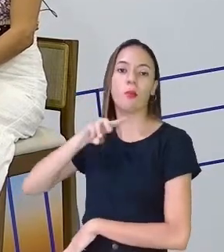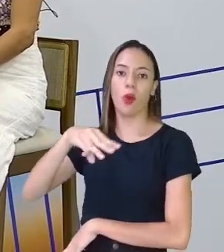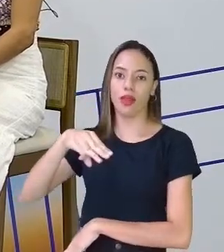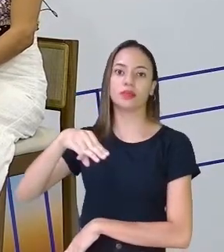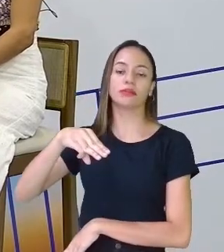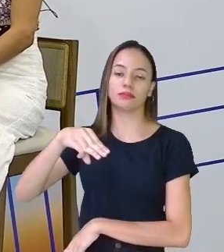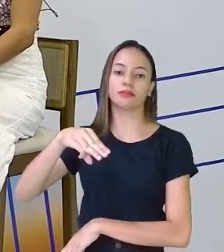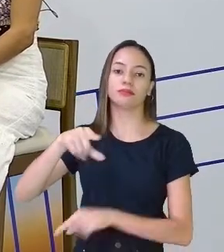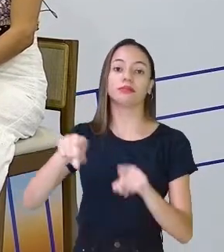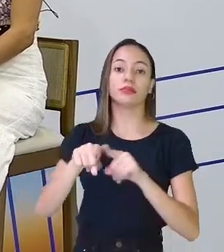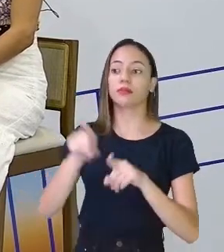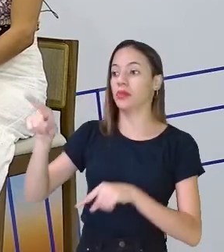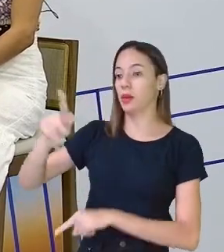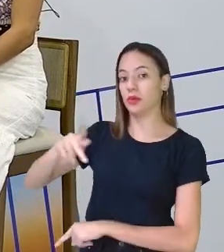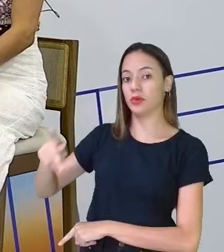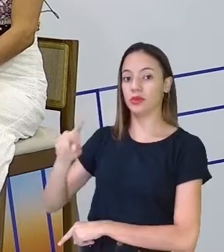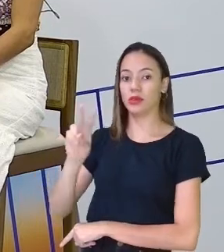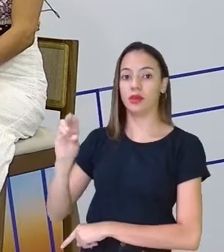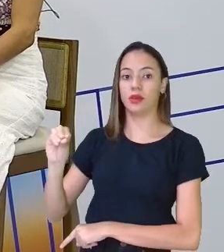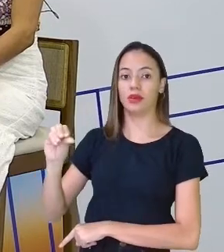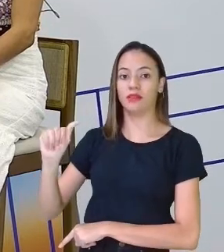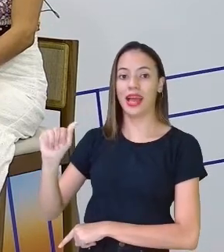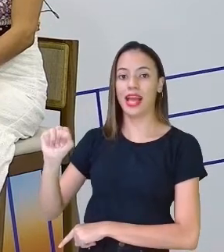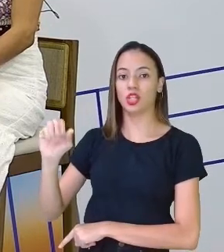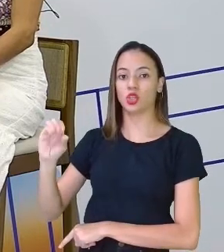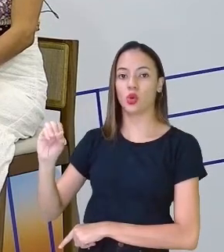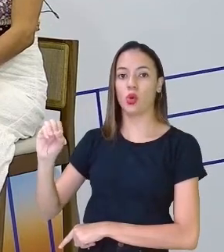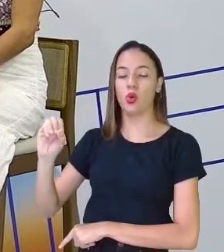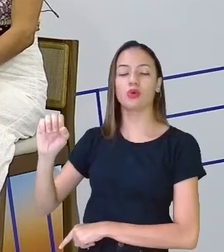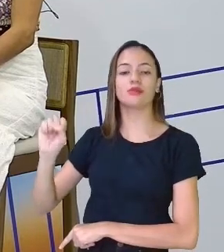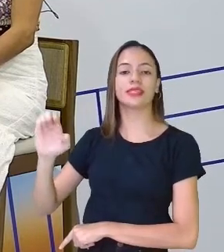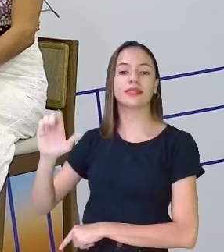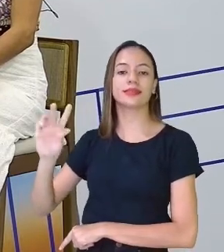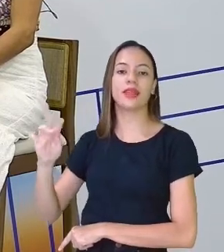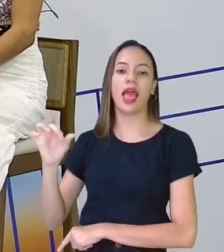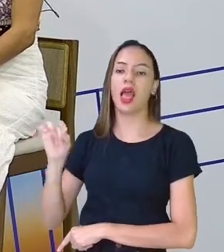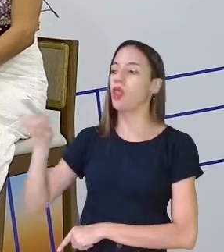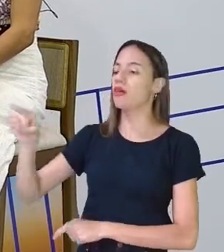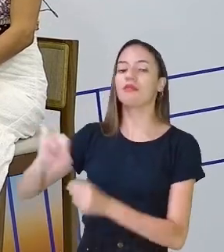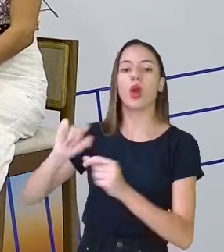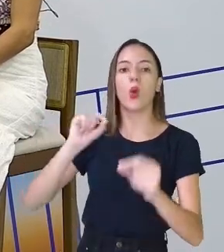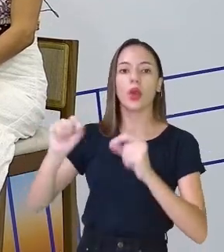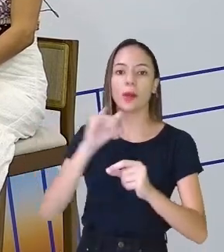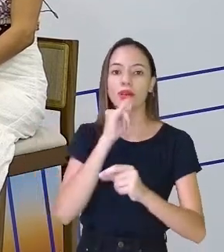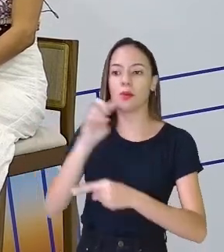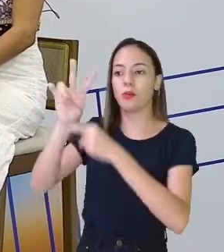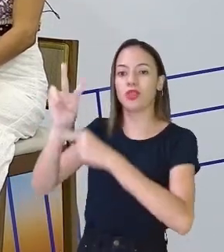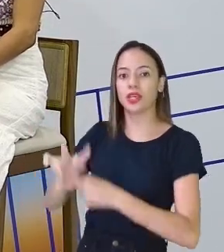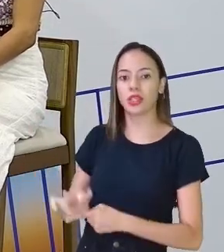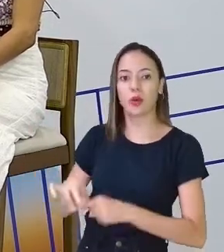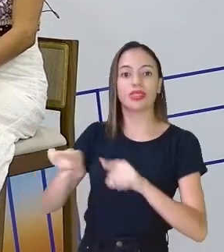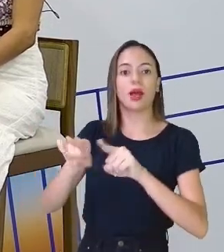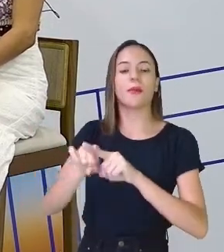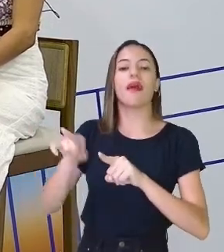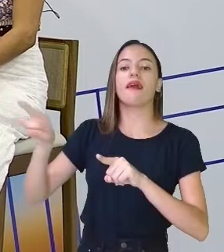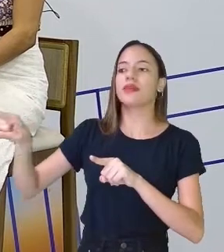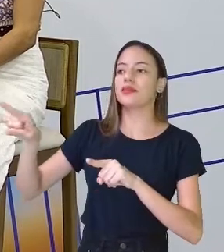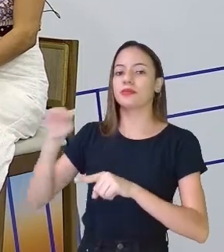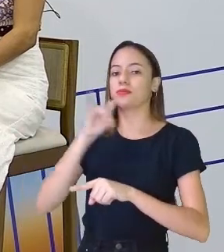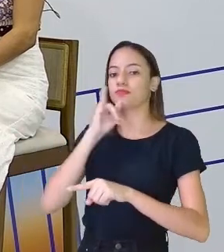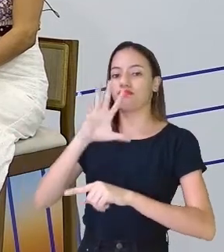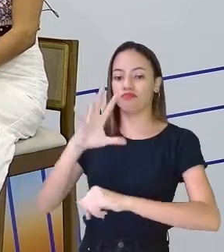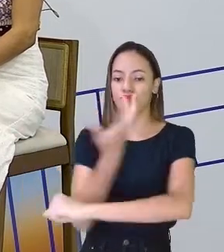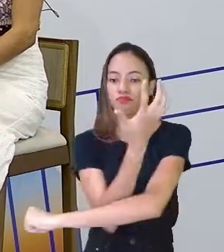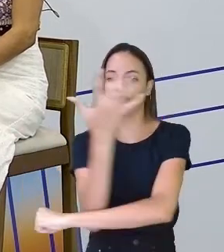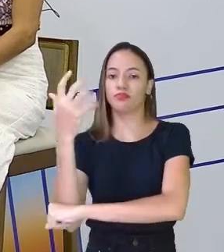somente tirou o pau-Brasil da extinção. Salvando a árvore que deu origem ao nome do Brasil. Também o Vasconcelos